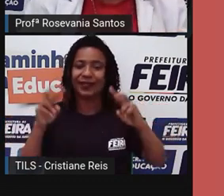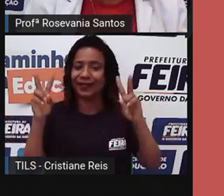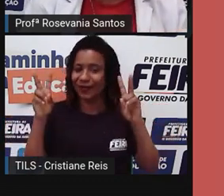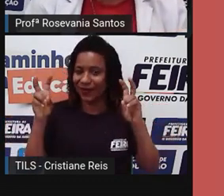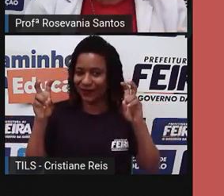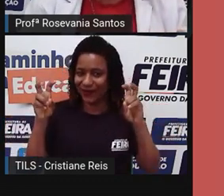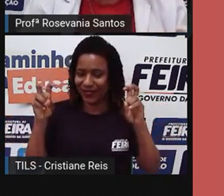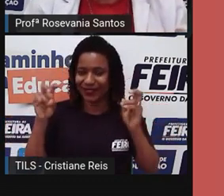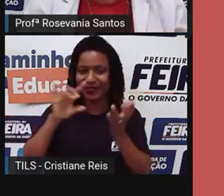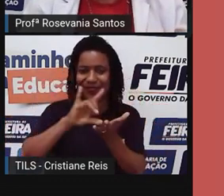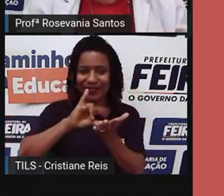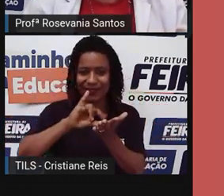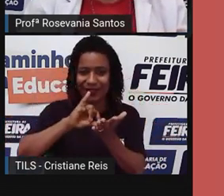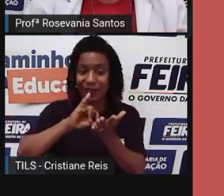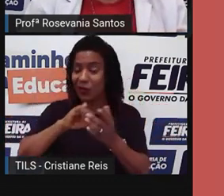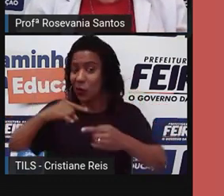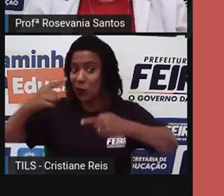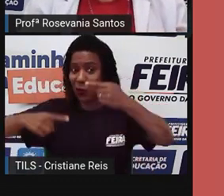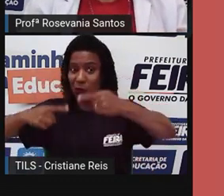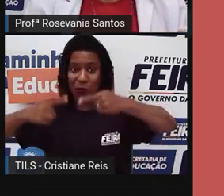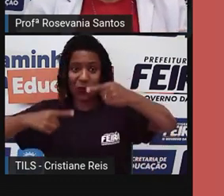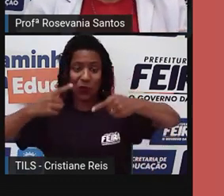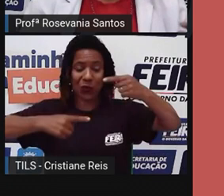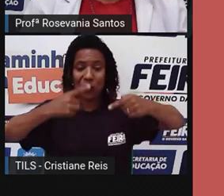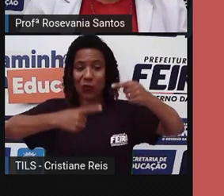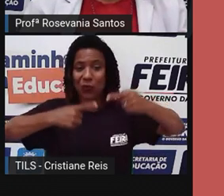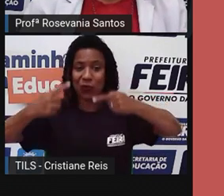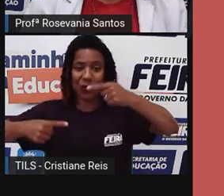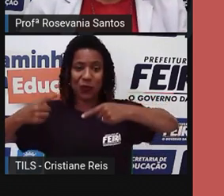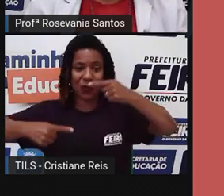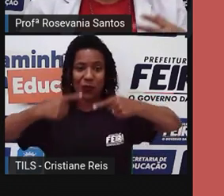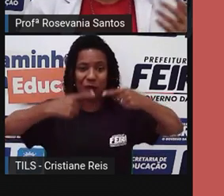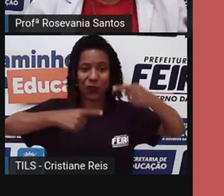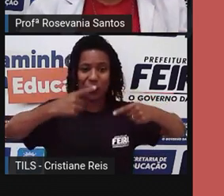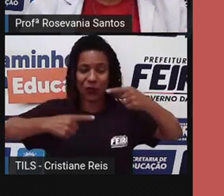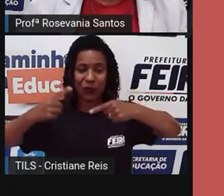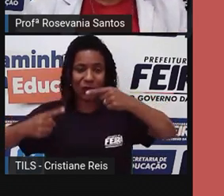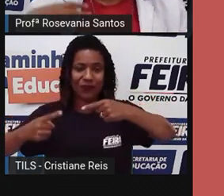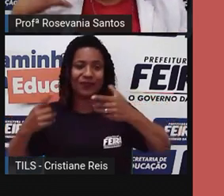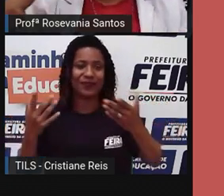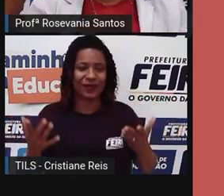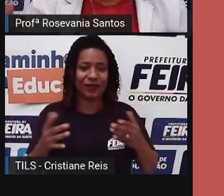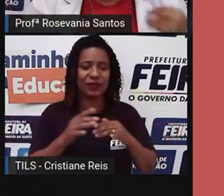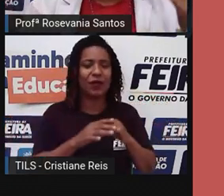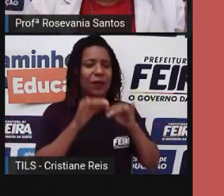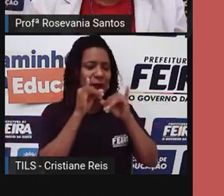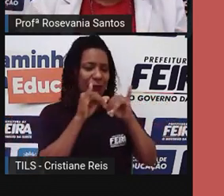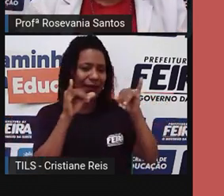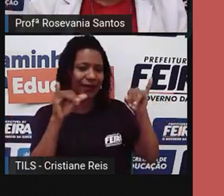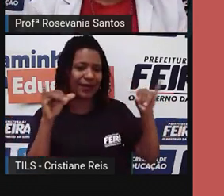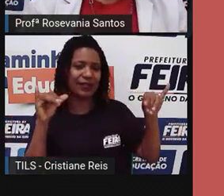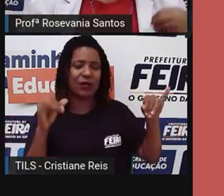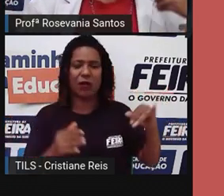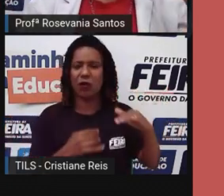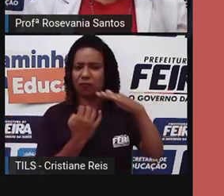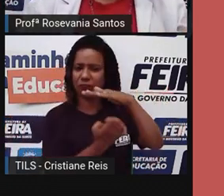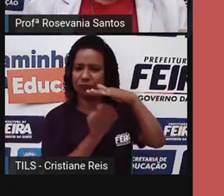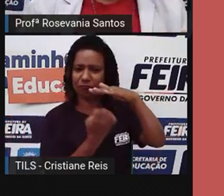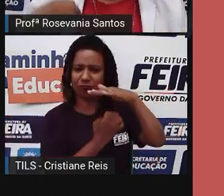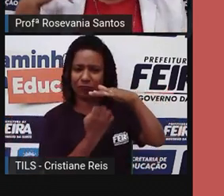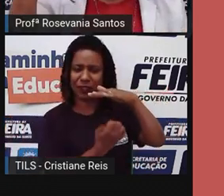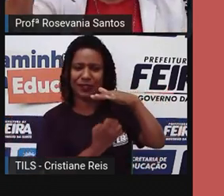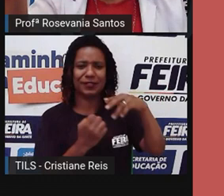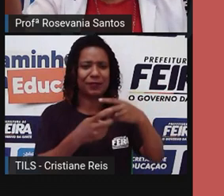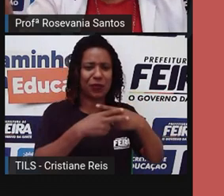concorrência, né, é a alma do negócio, né? Quando você chega ali e faz a propaganda do seu produto, que você diz que ele é